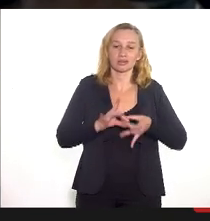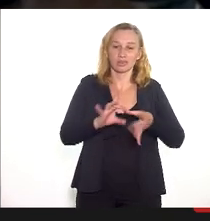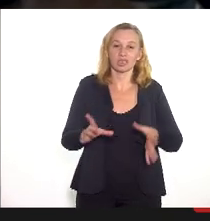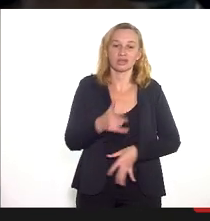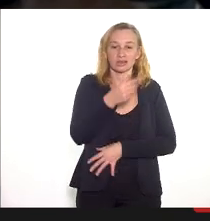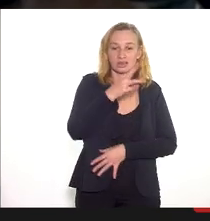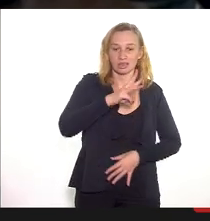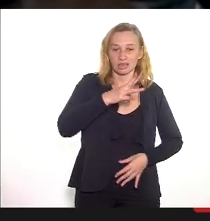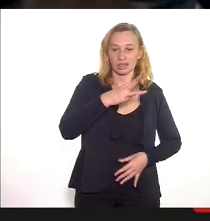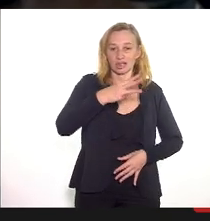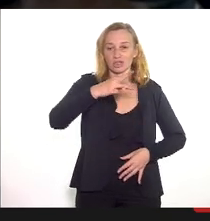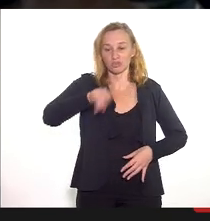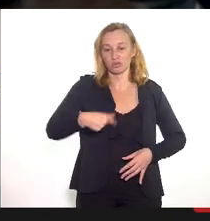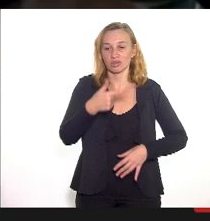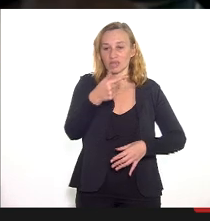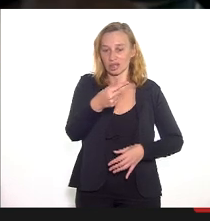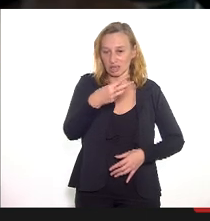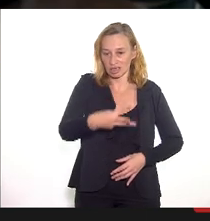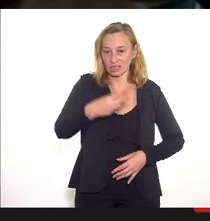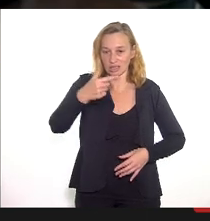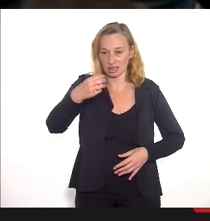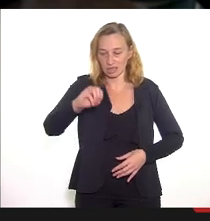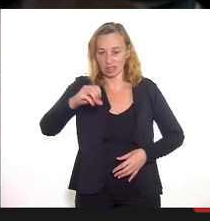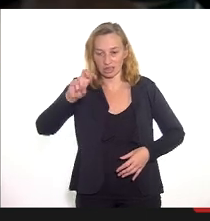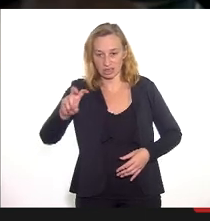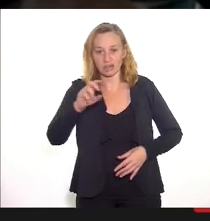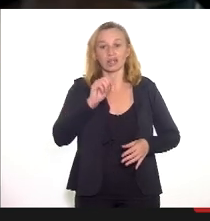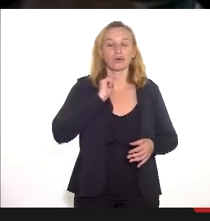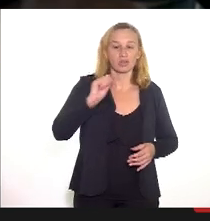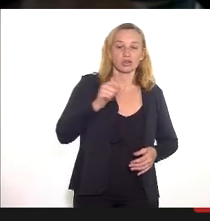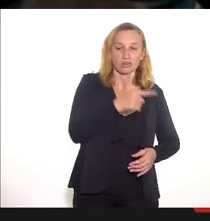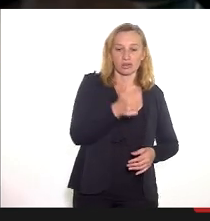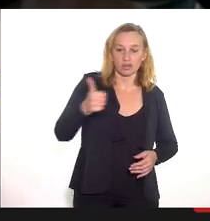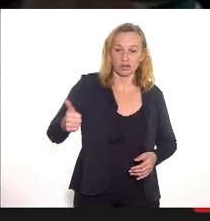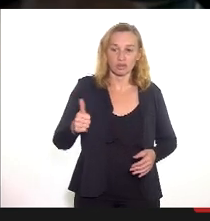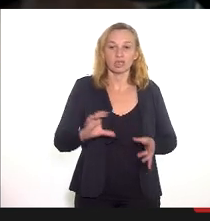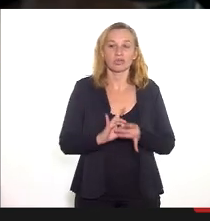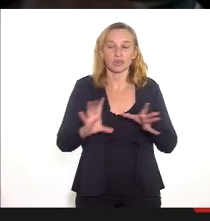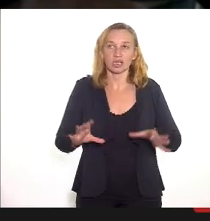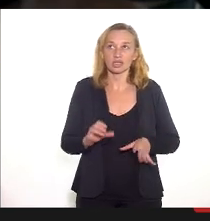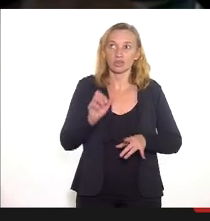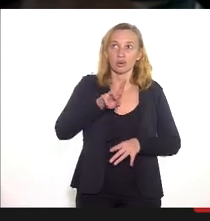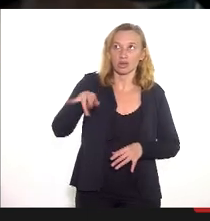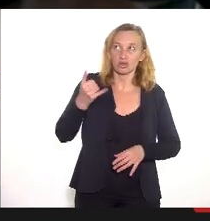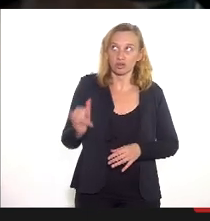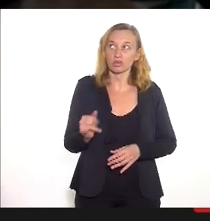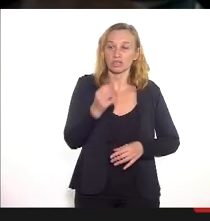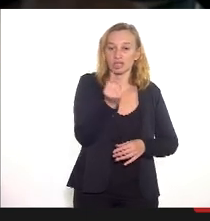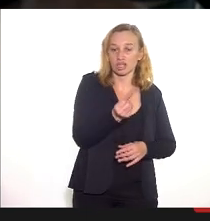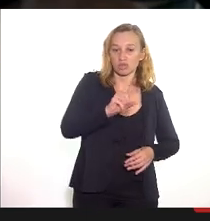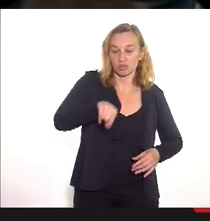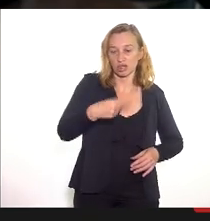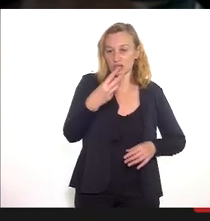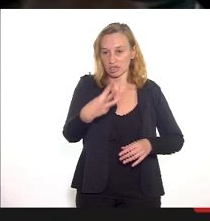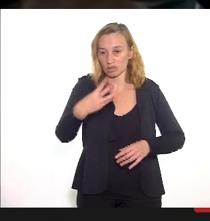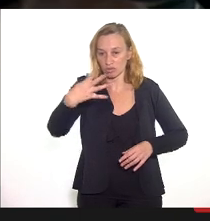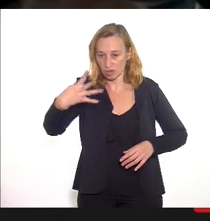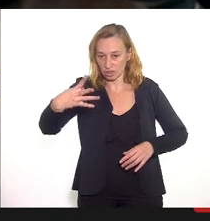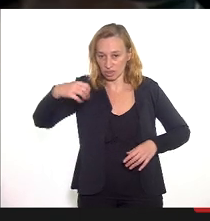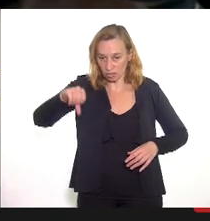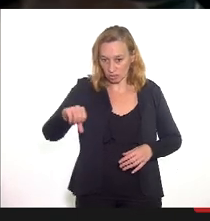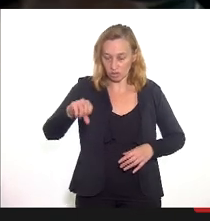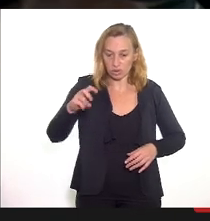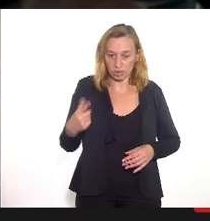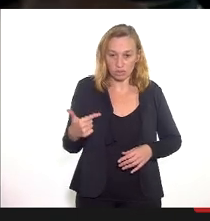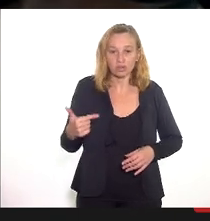.305 em abril de 2021 deliberação CBRJ número 6.392 de 19